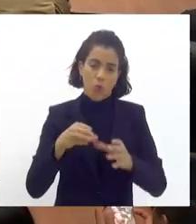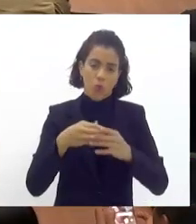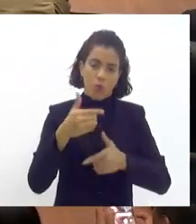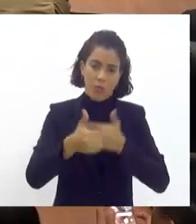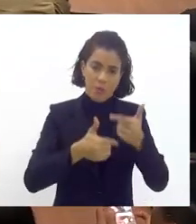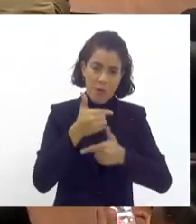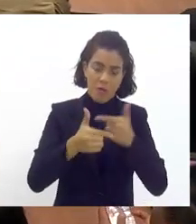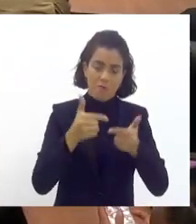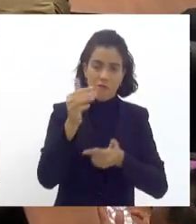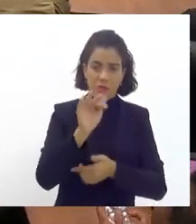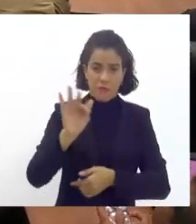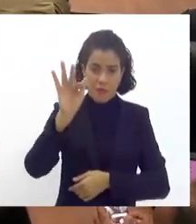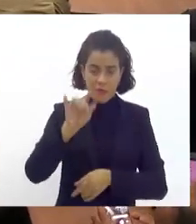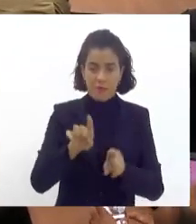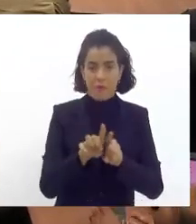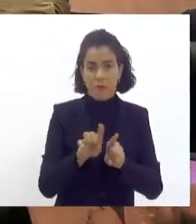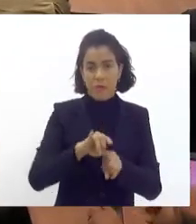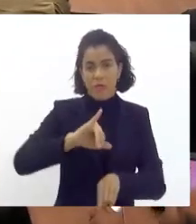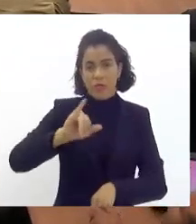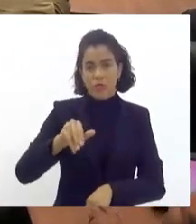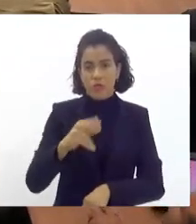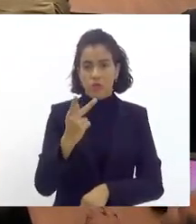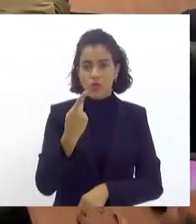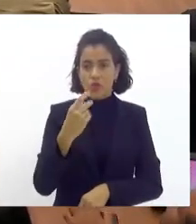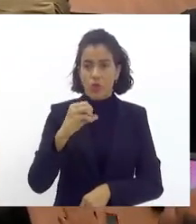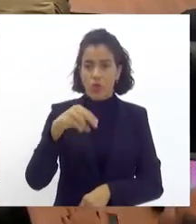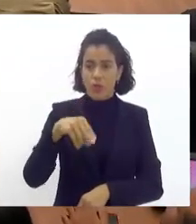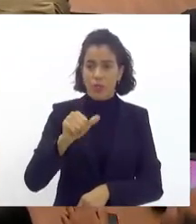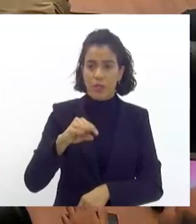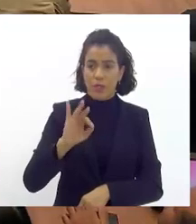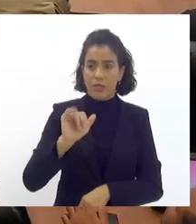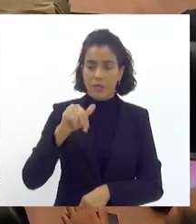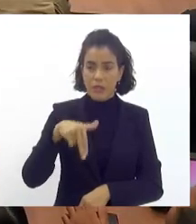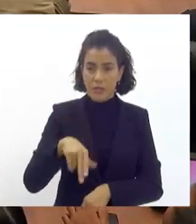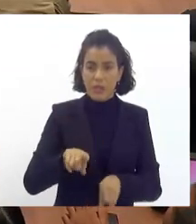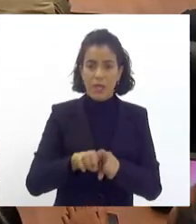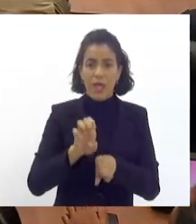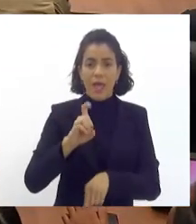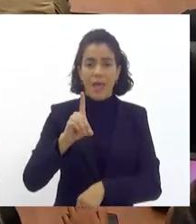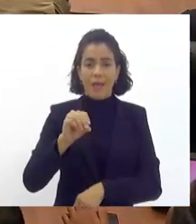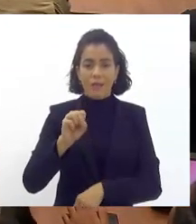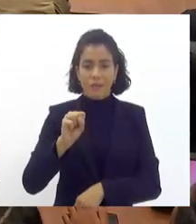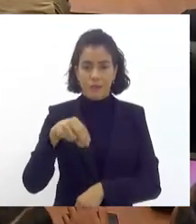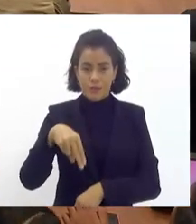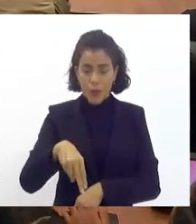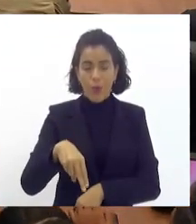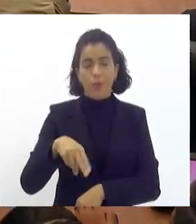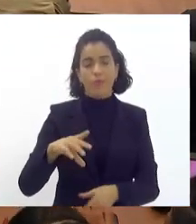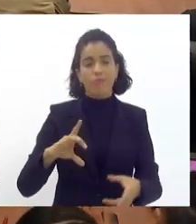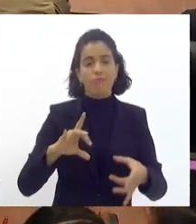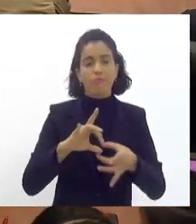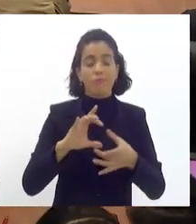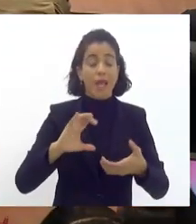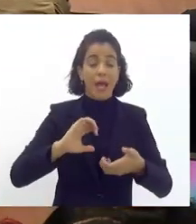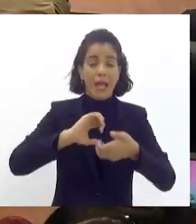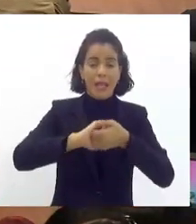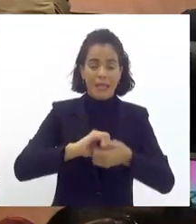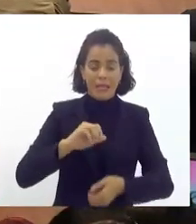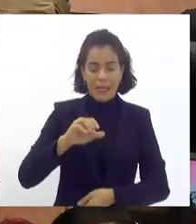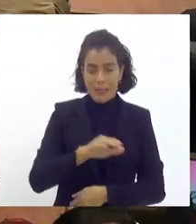Nacional vereador Jonathan Pedro Silva Wallace Palhares Edson Marinho da Liga Mirim presidente da Estácio